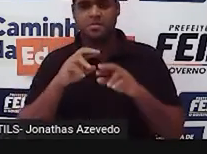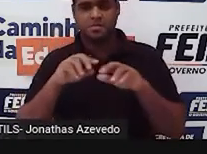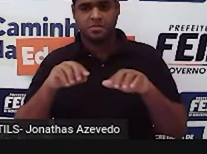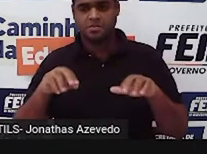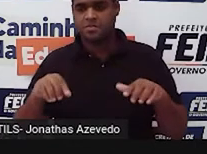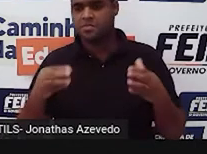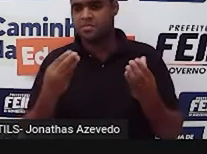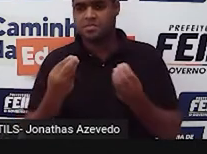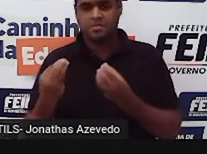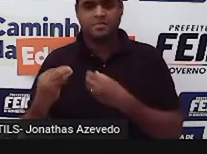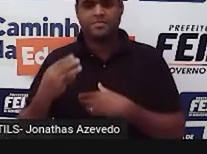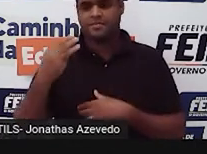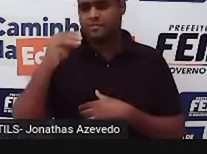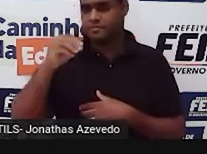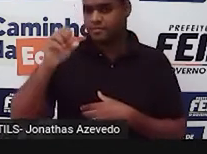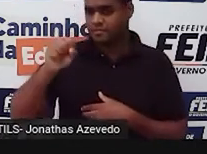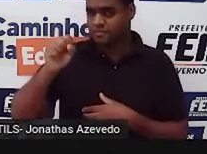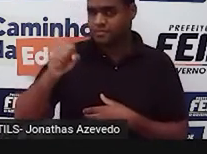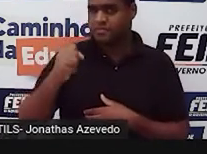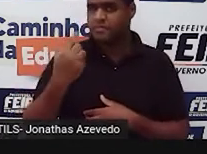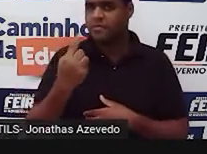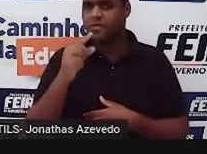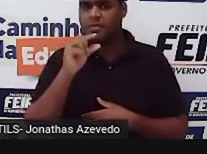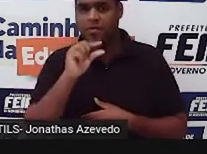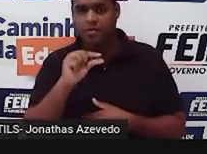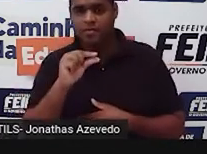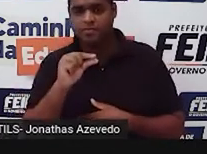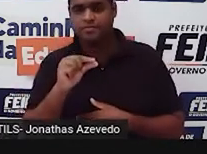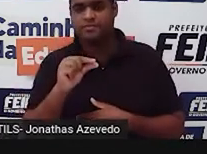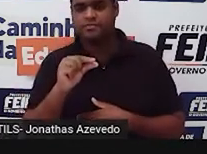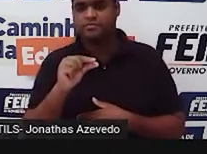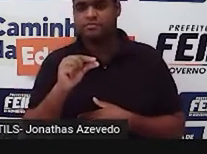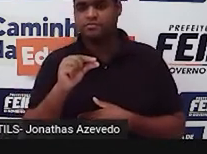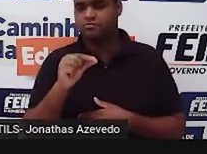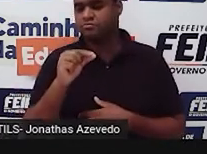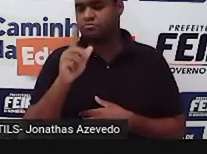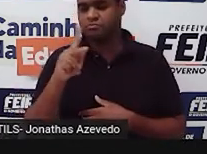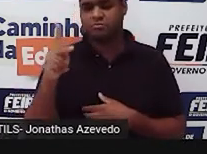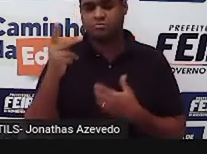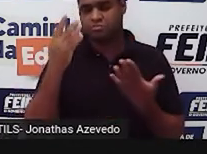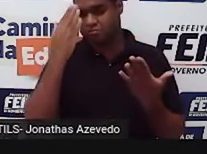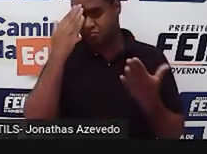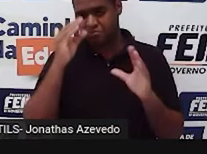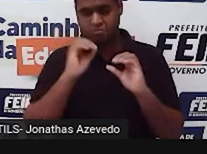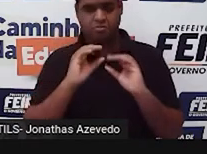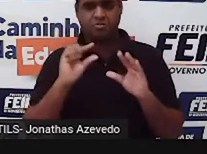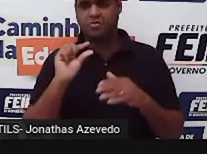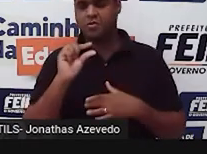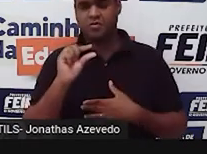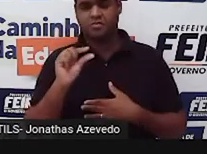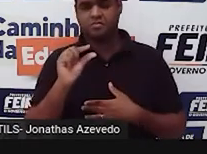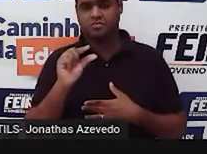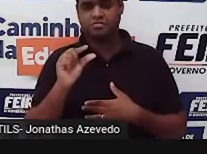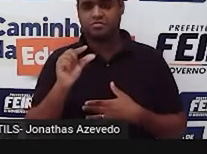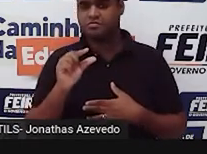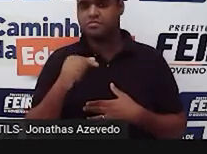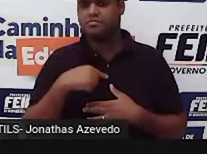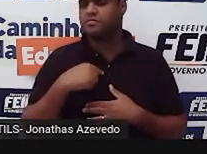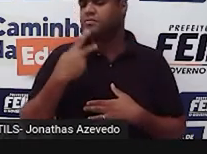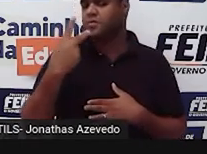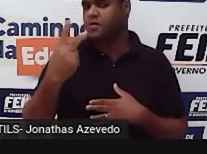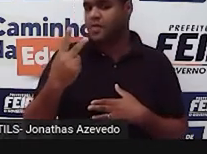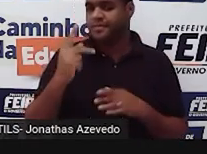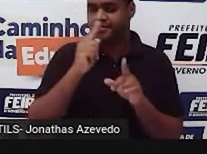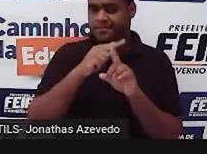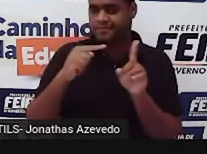segundos. Número 1 em vermelho, pouco. Entendi pouco, professor. Até esse momento da aula. Número 2 em laranja,